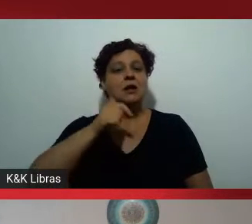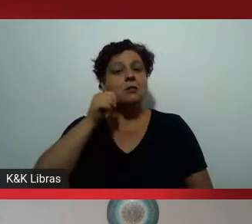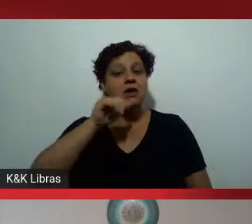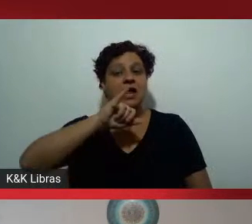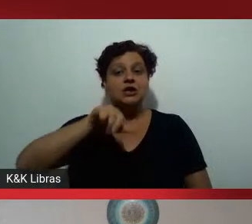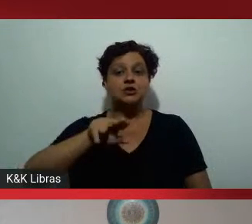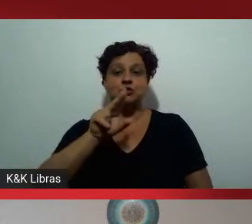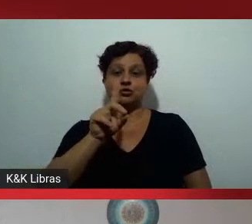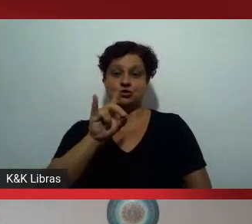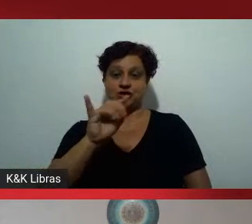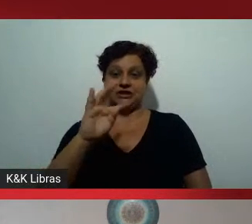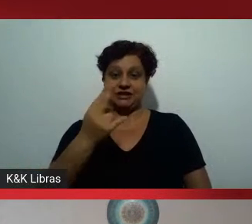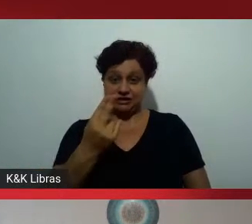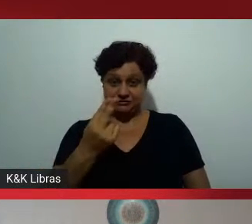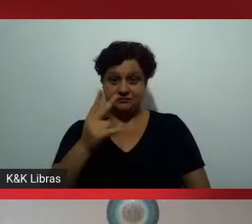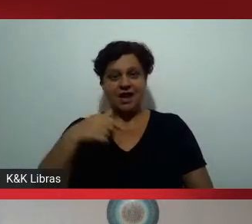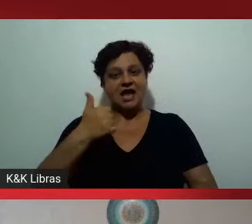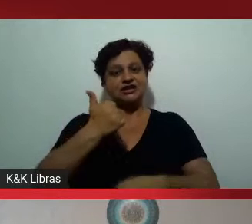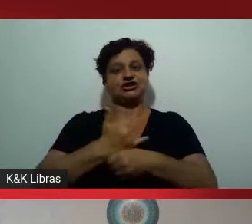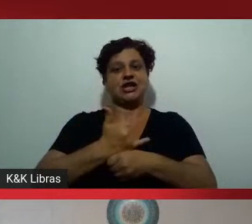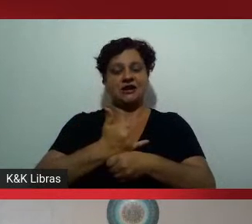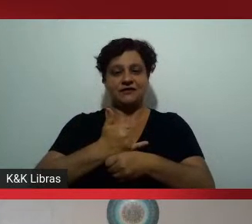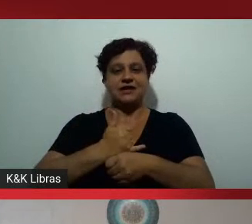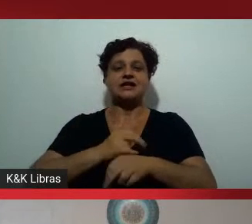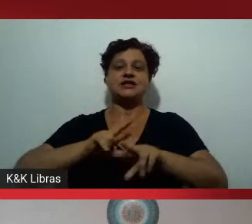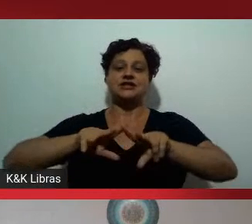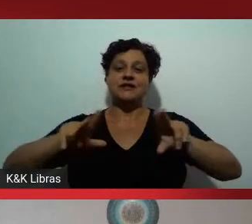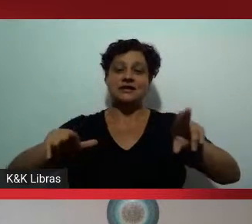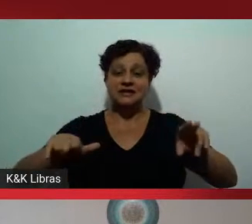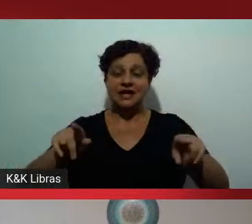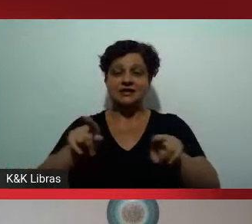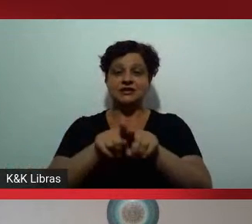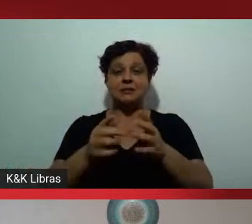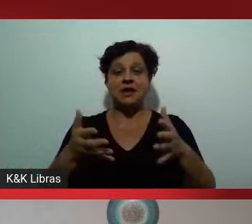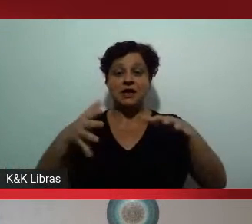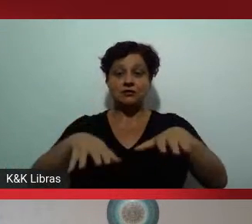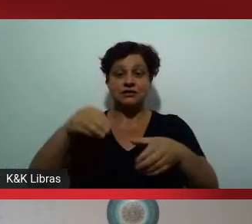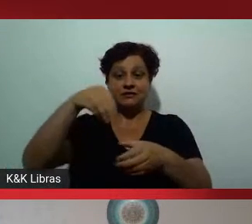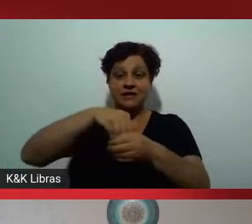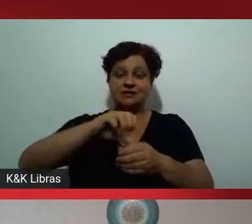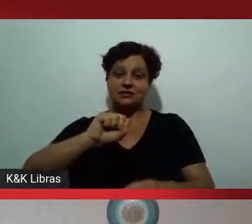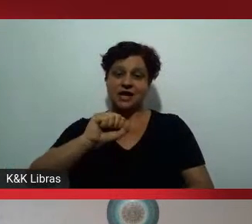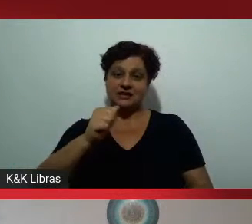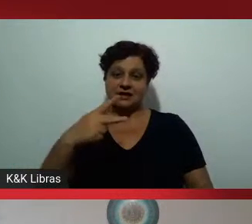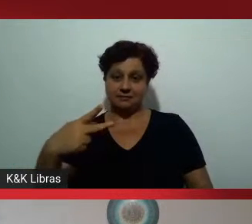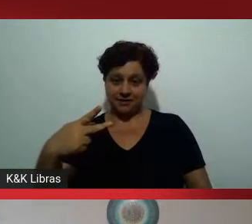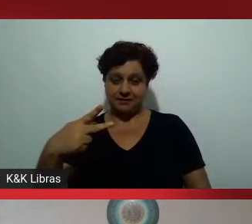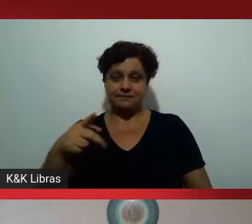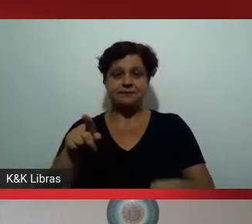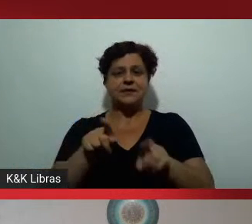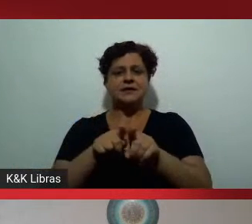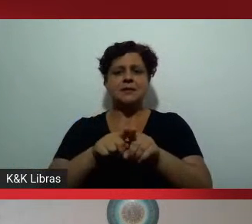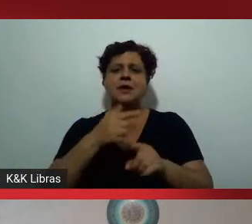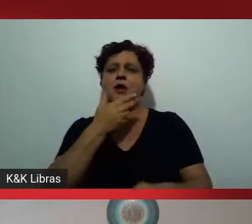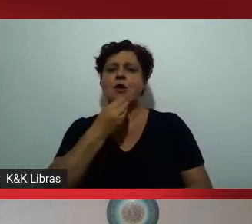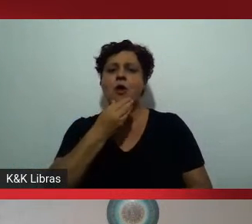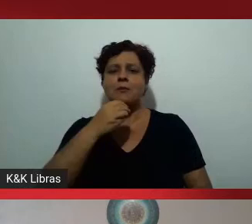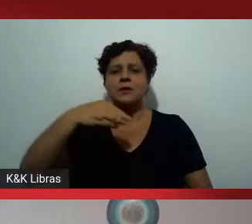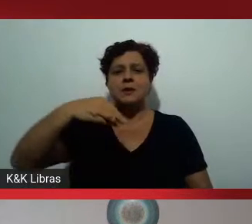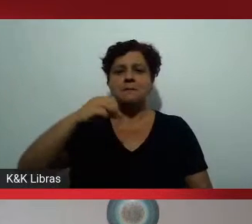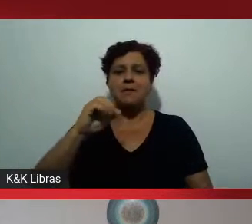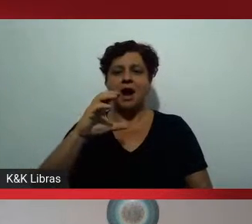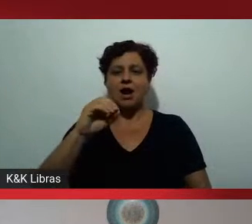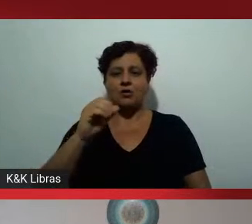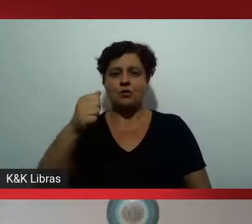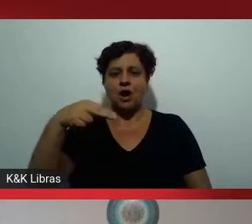diversidade e inclusão na SAP trouxemos também Marco Antônio Soares de Souza